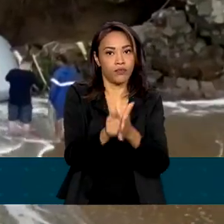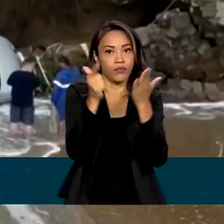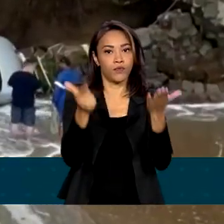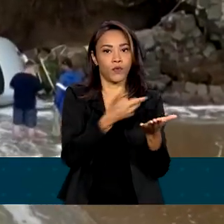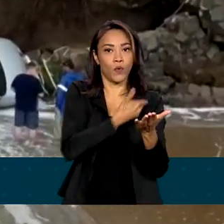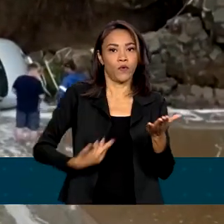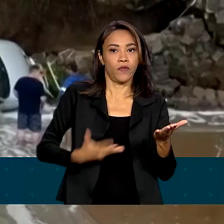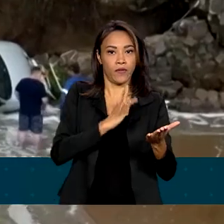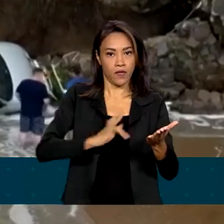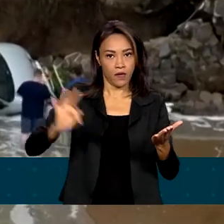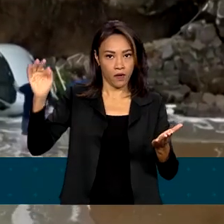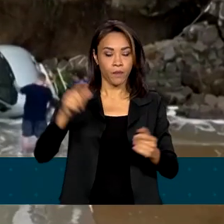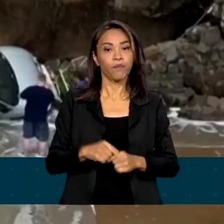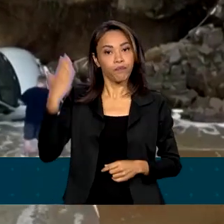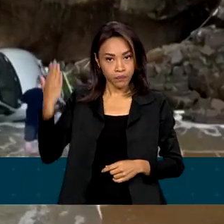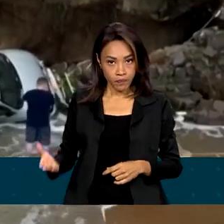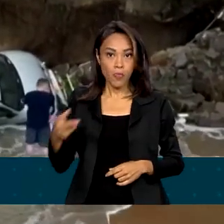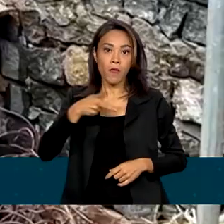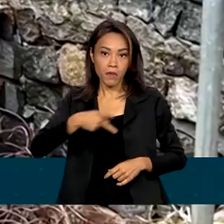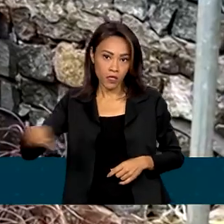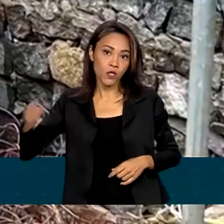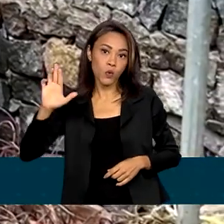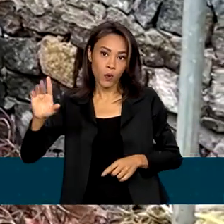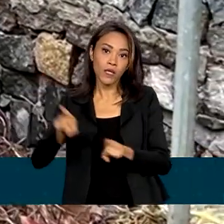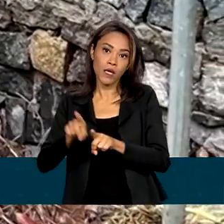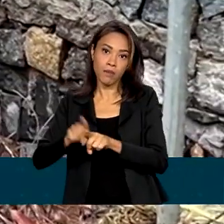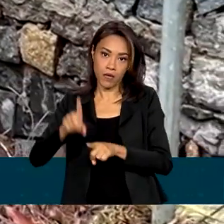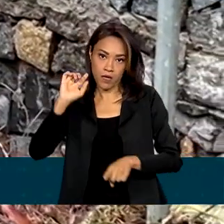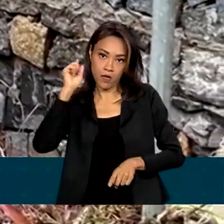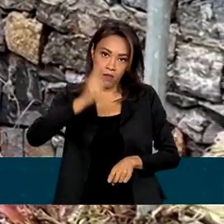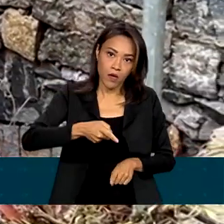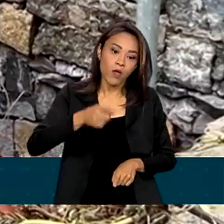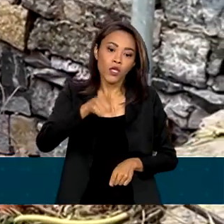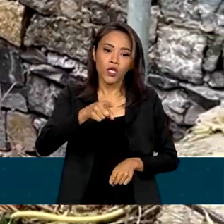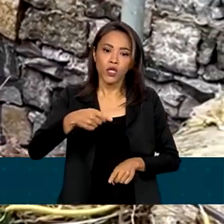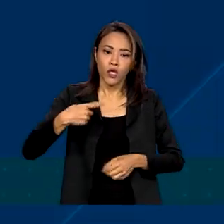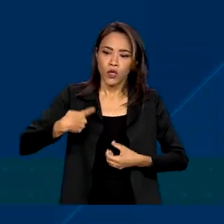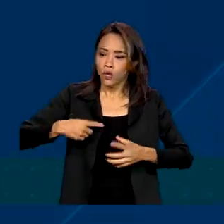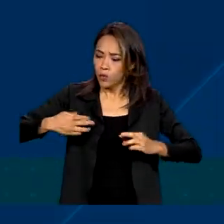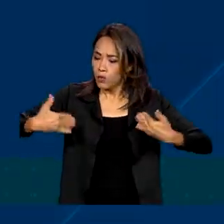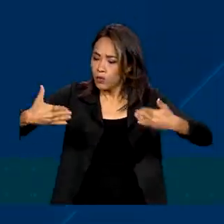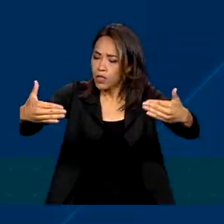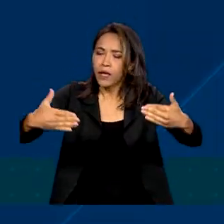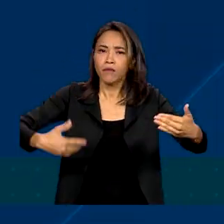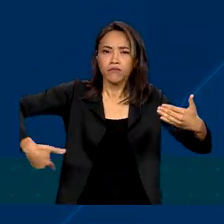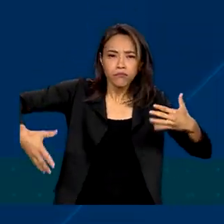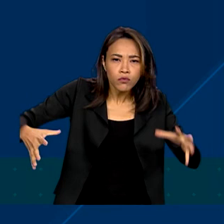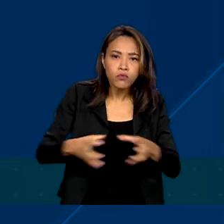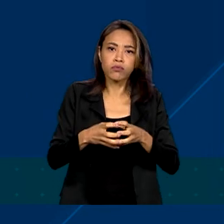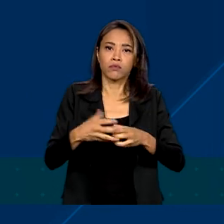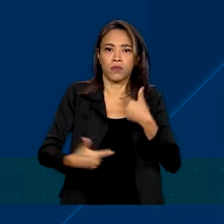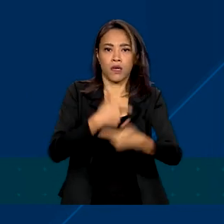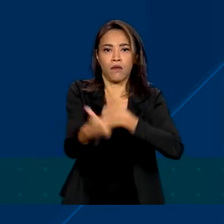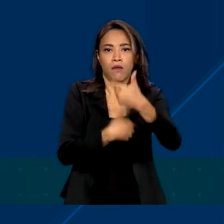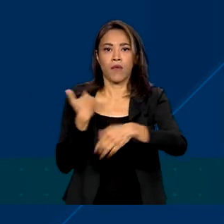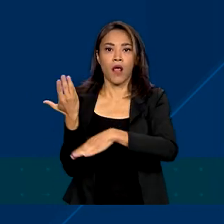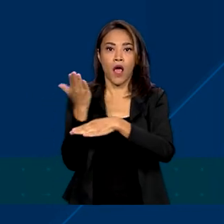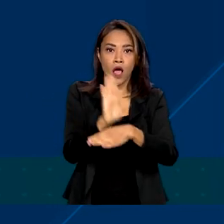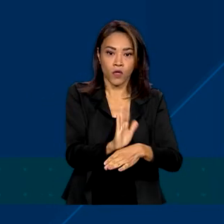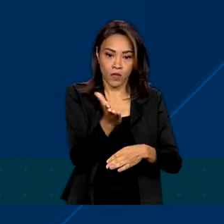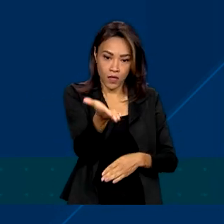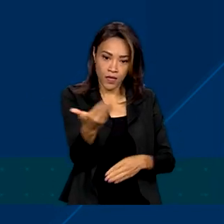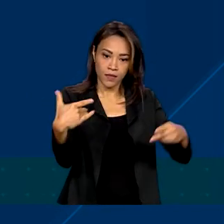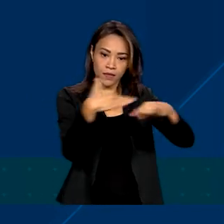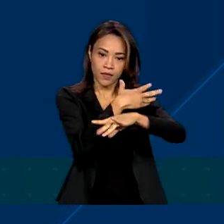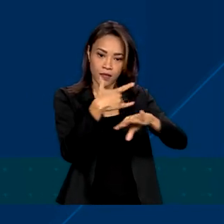O governo federal, o presidente Lula, também determinou que os ministérios atuem de forma conjunta justamente para ajudar nessa emergência na